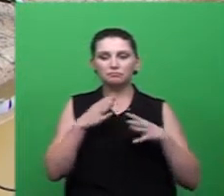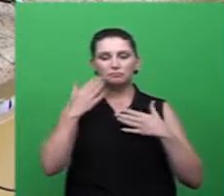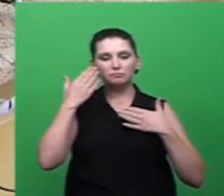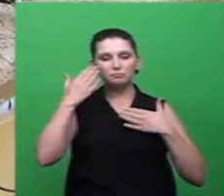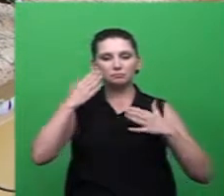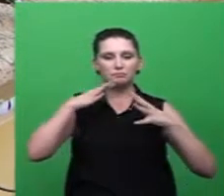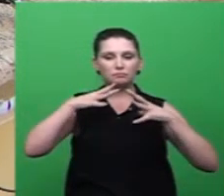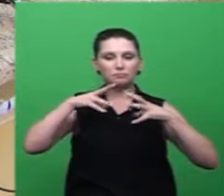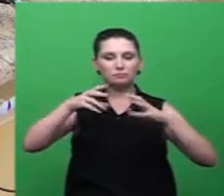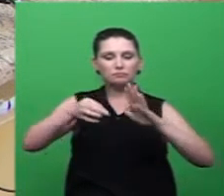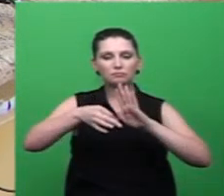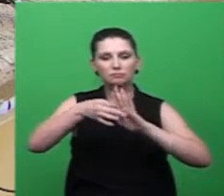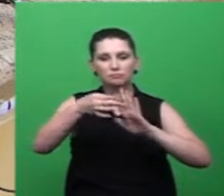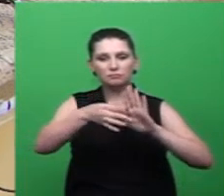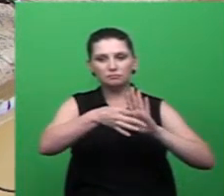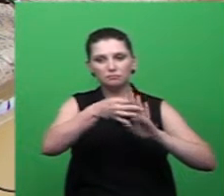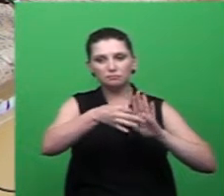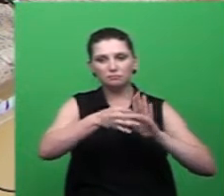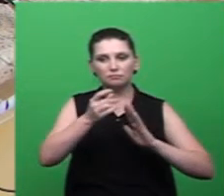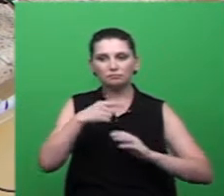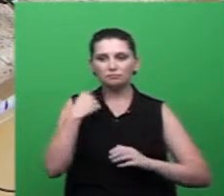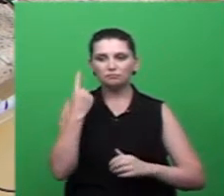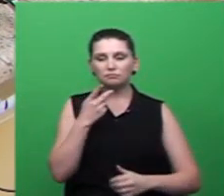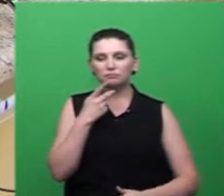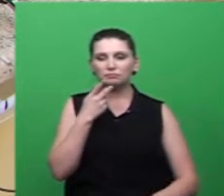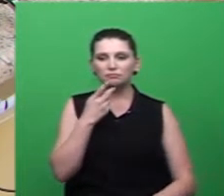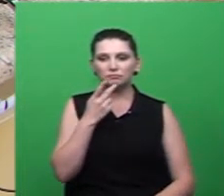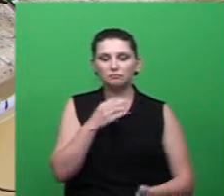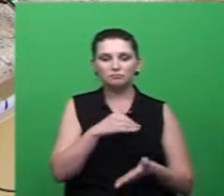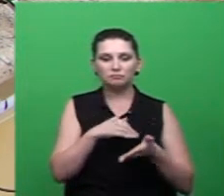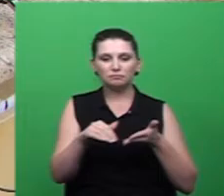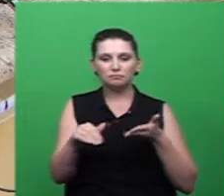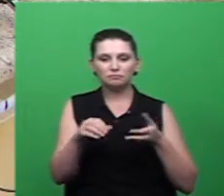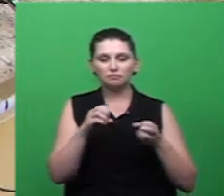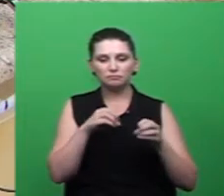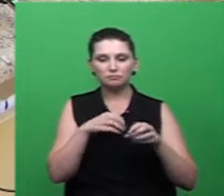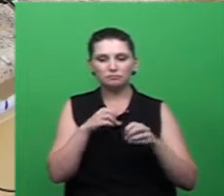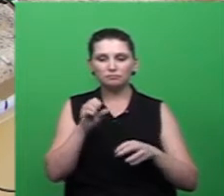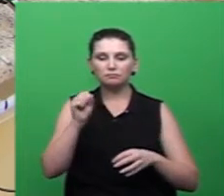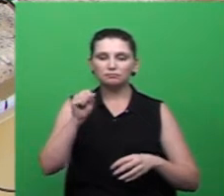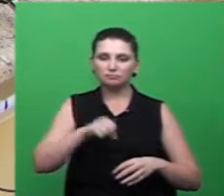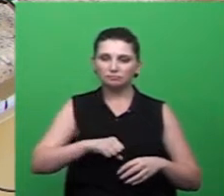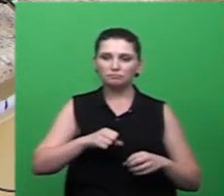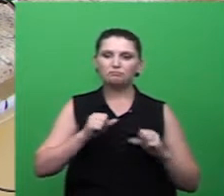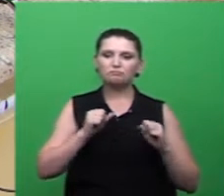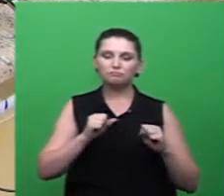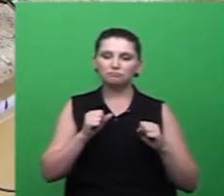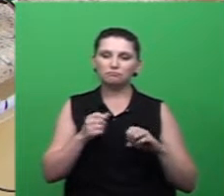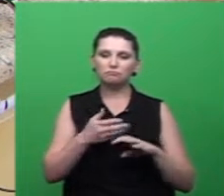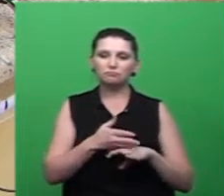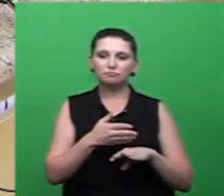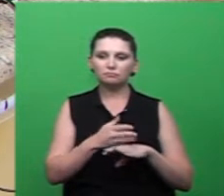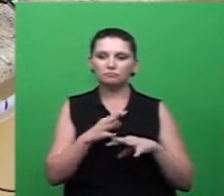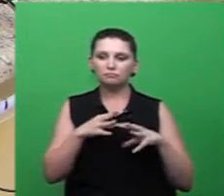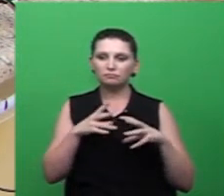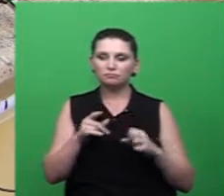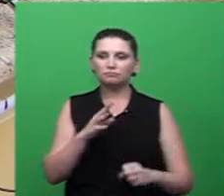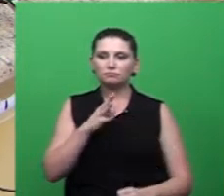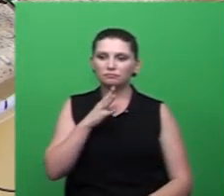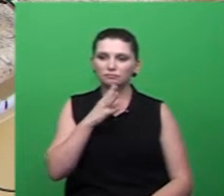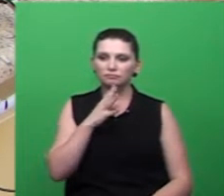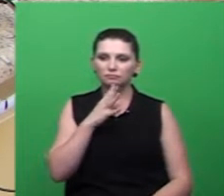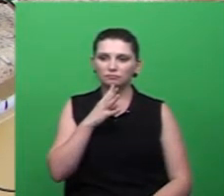sugestões e a gente quer dizer que a secretaria de educação está com as portas abertas né para todos conhecer os projetos da